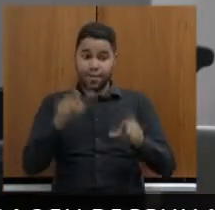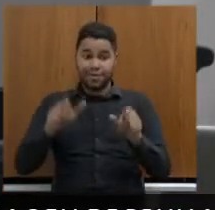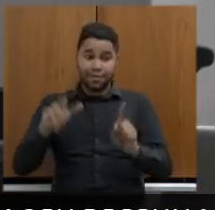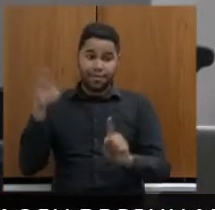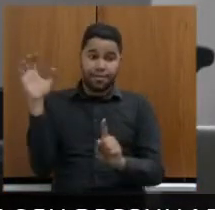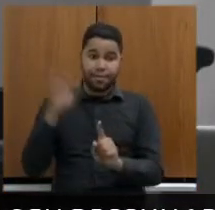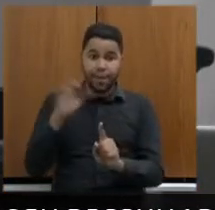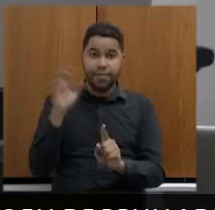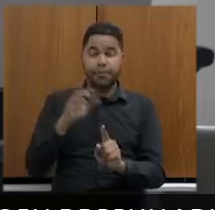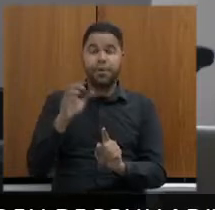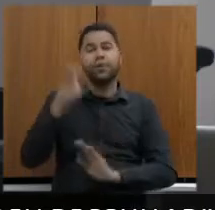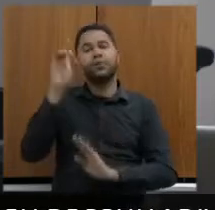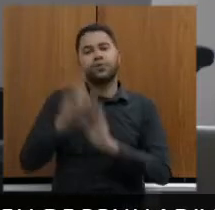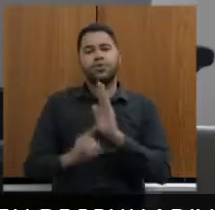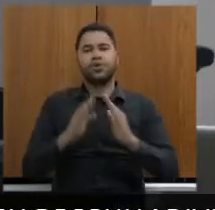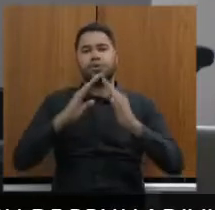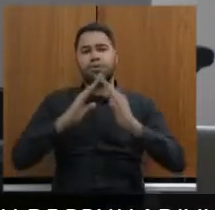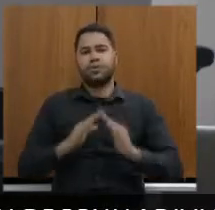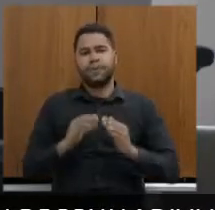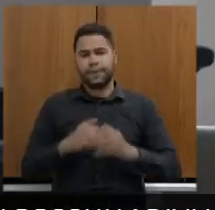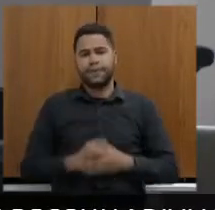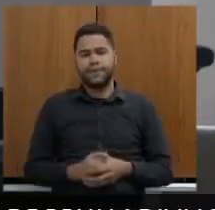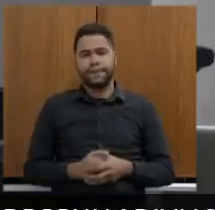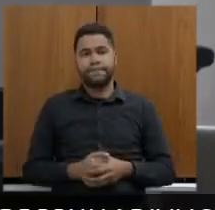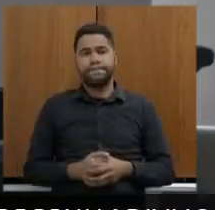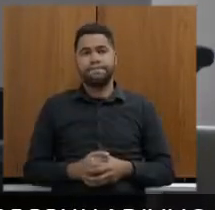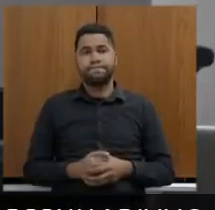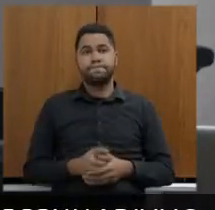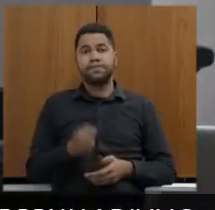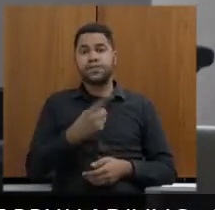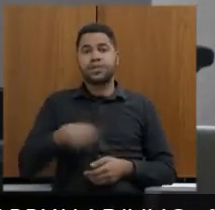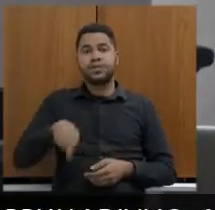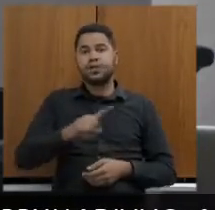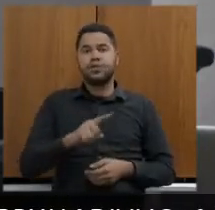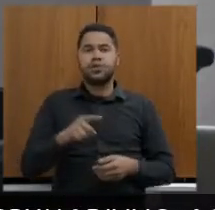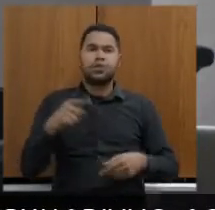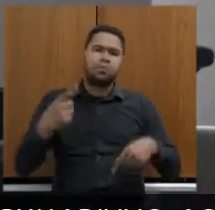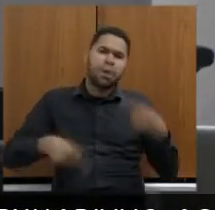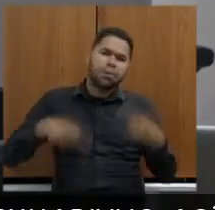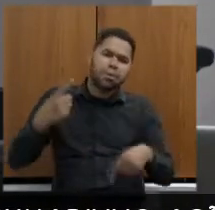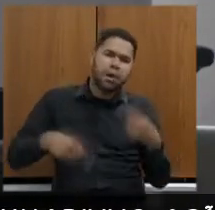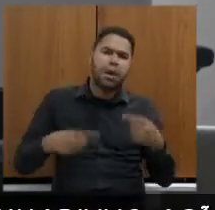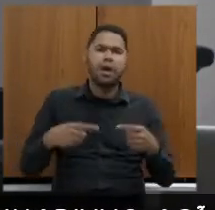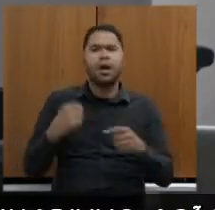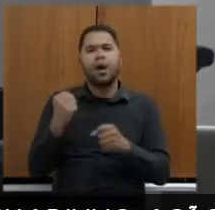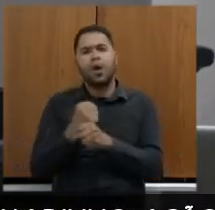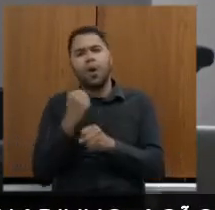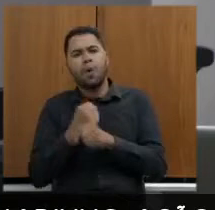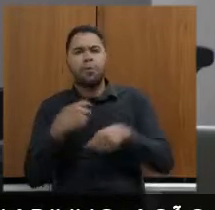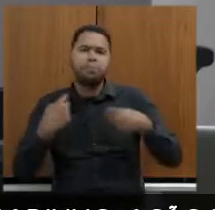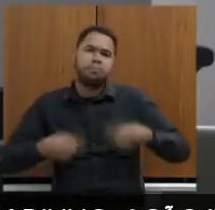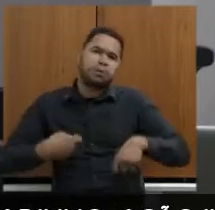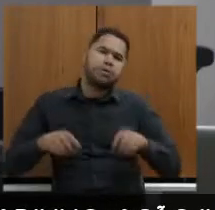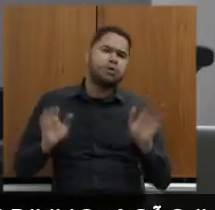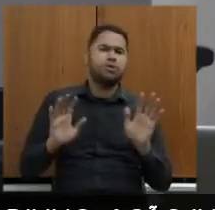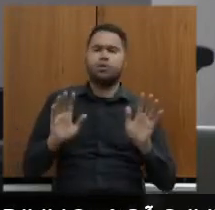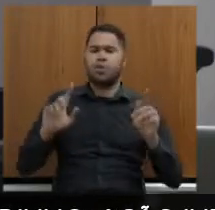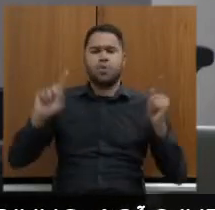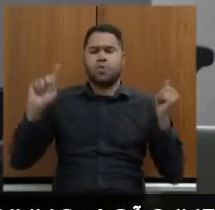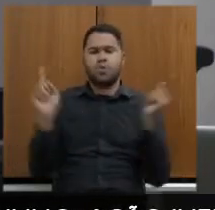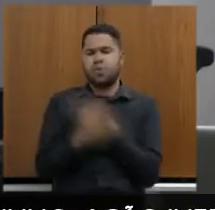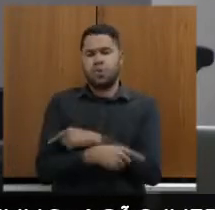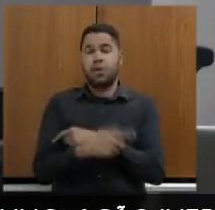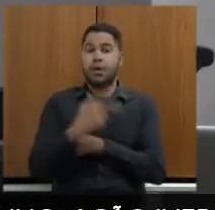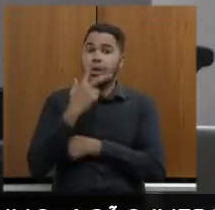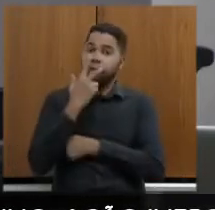impactadas o direito à moradia e aqui nós não discutimos se a obra é necessária ou não muito pelo contrário me